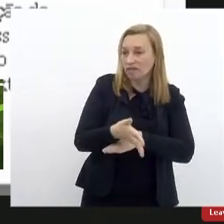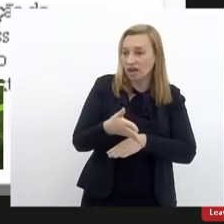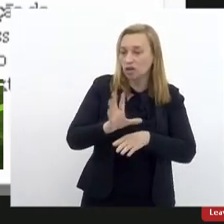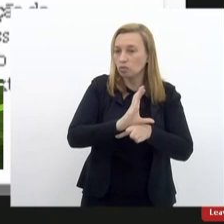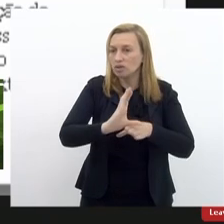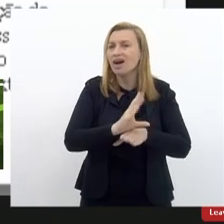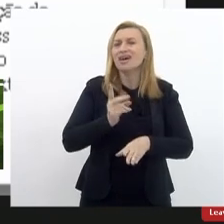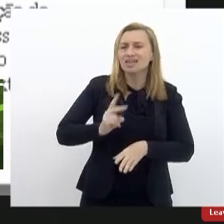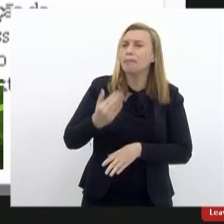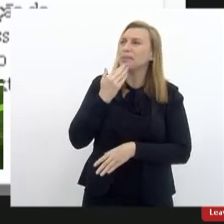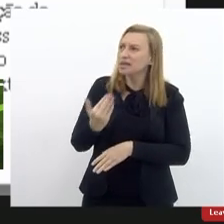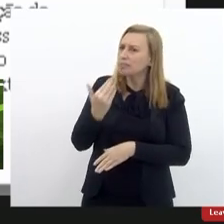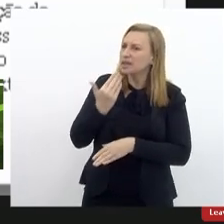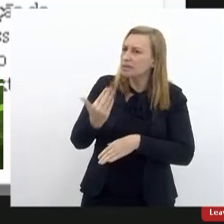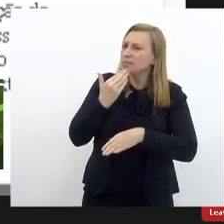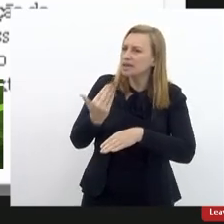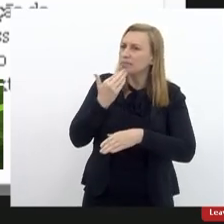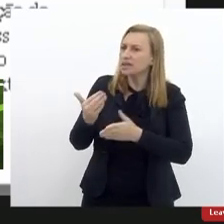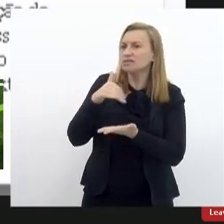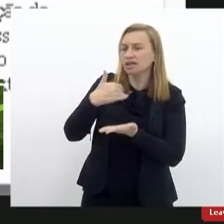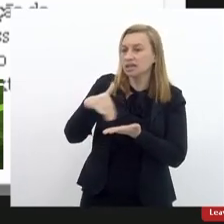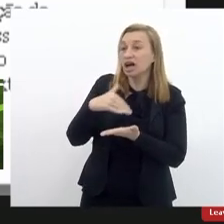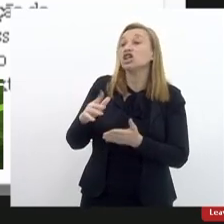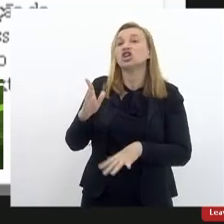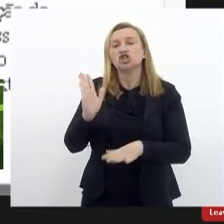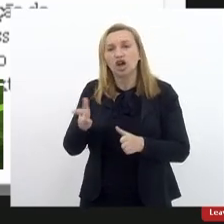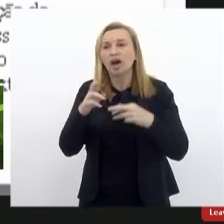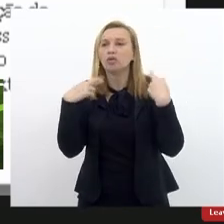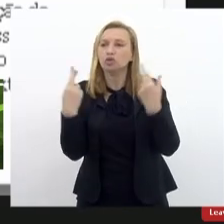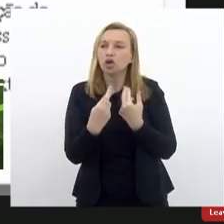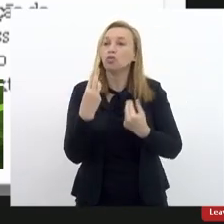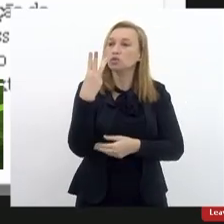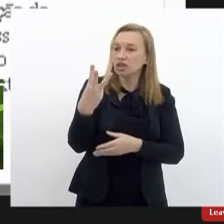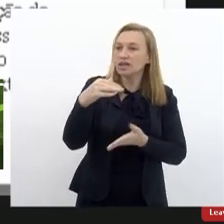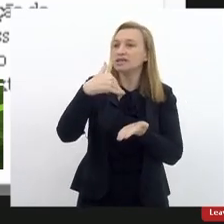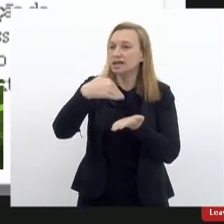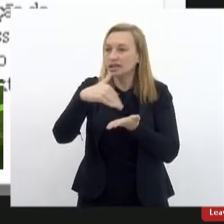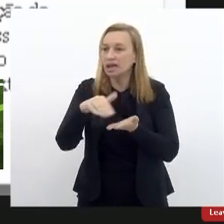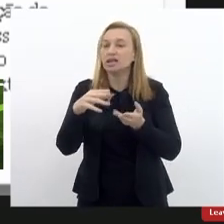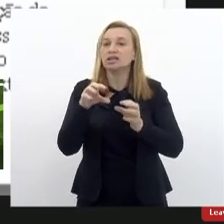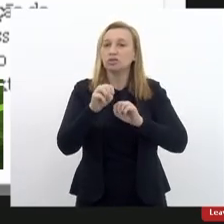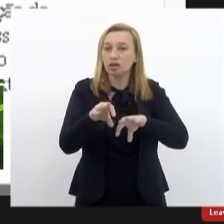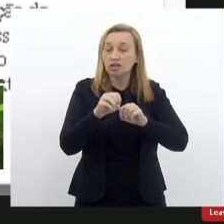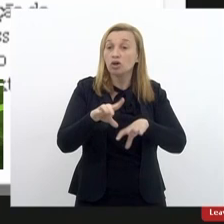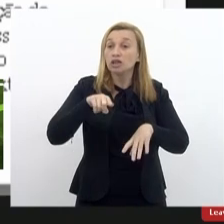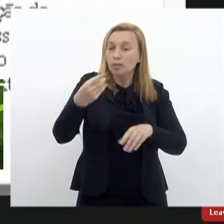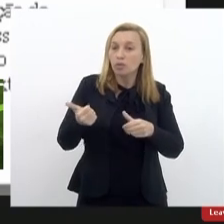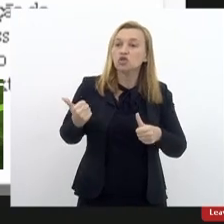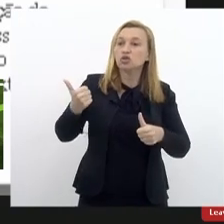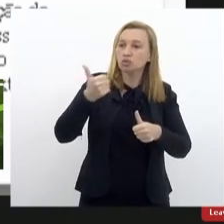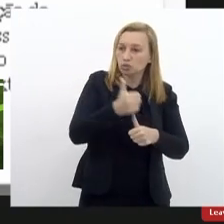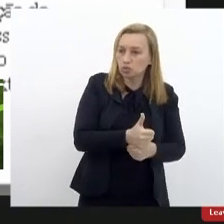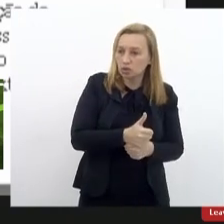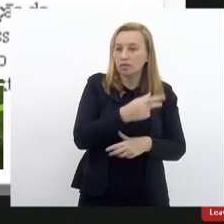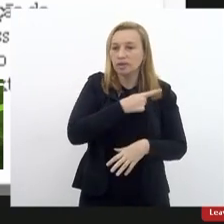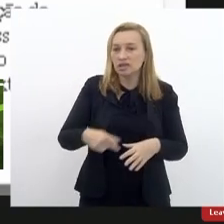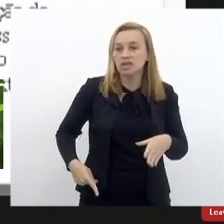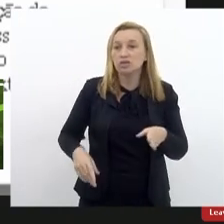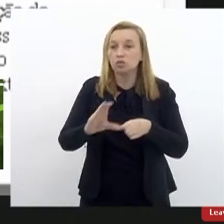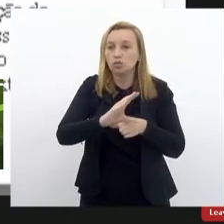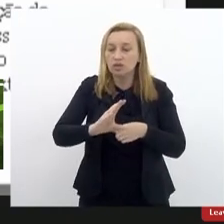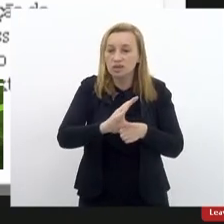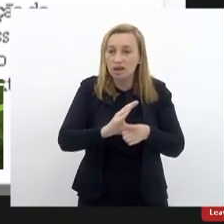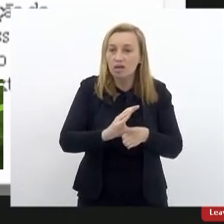pedindo aos secretários, já tive reunião com três secretários de Educação, depois que eu assumi a presidência do Conselho,